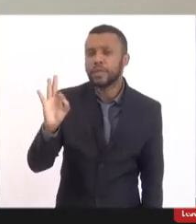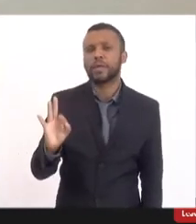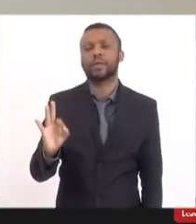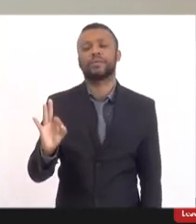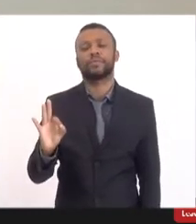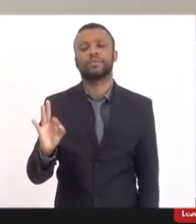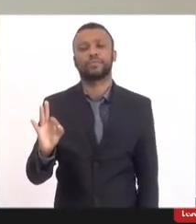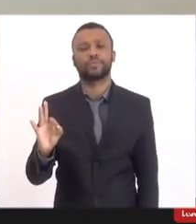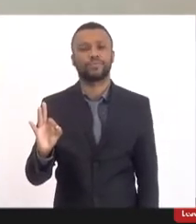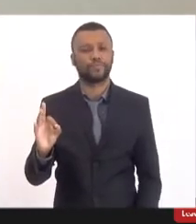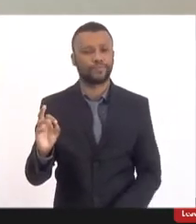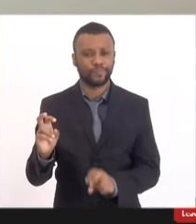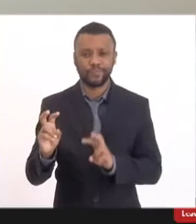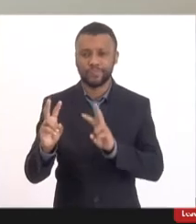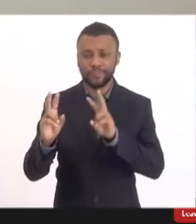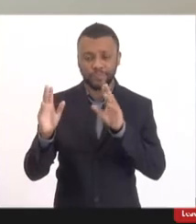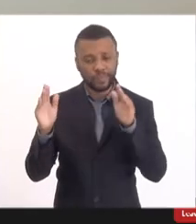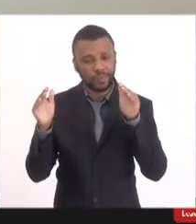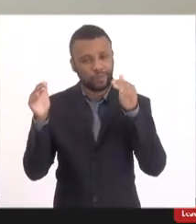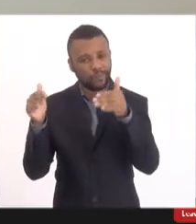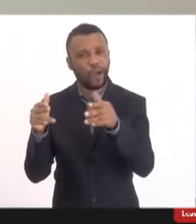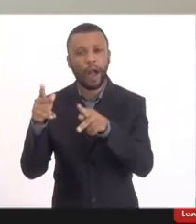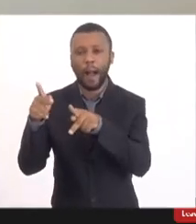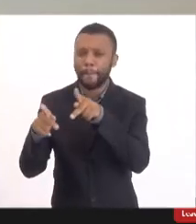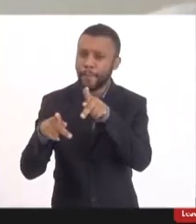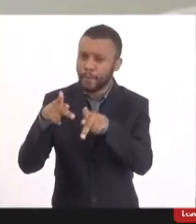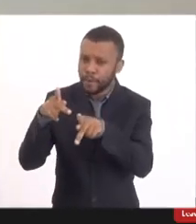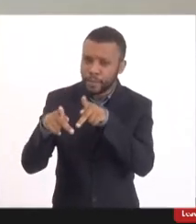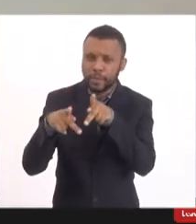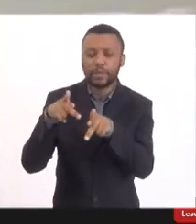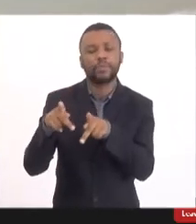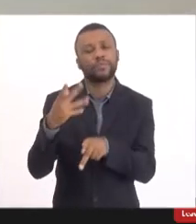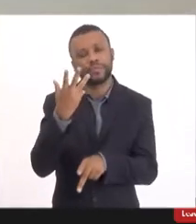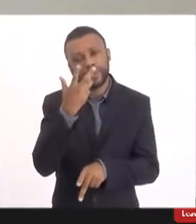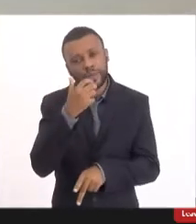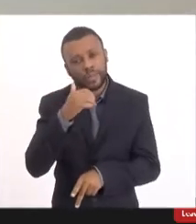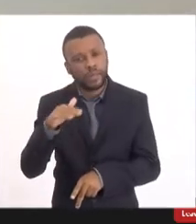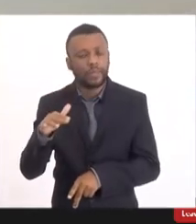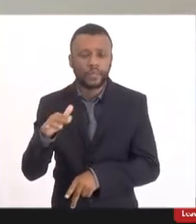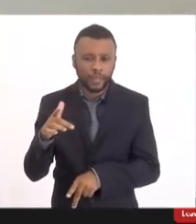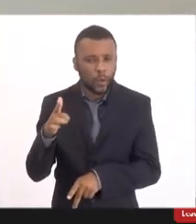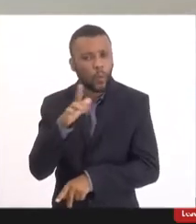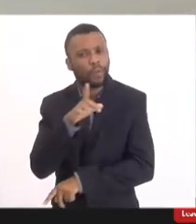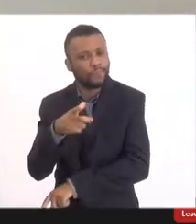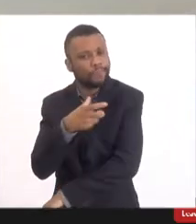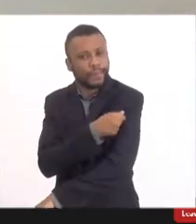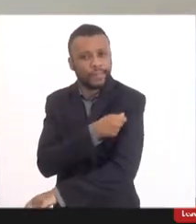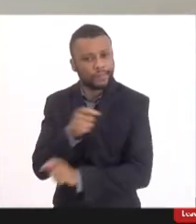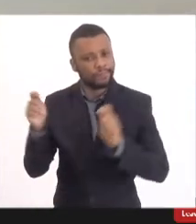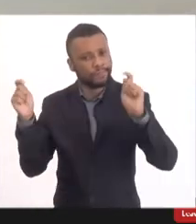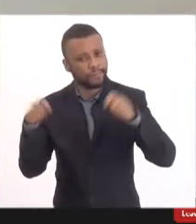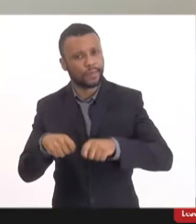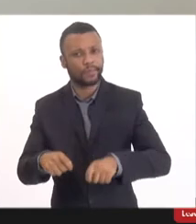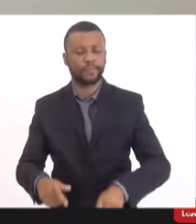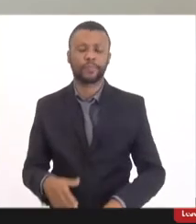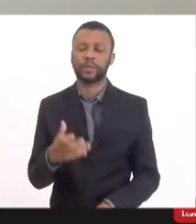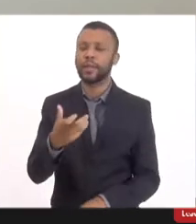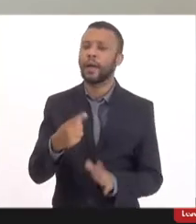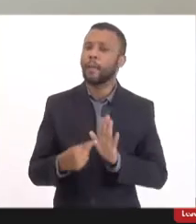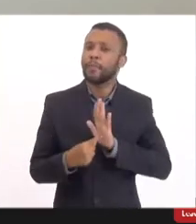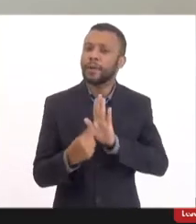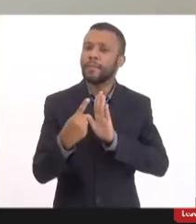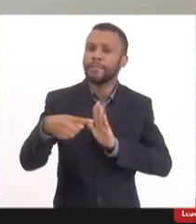em relação à população de 1,5 bilhão de crianças a serem vacinadas. O que eu queria destacar para vocês é que nós temos